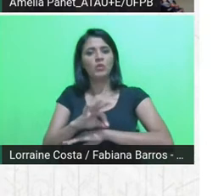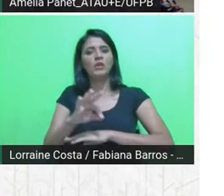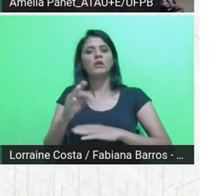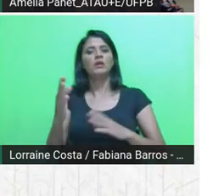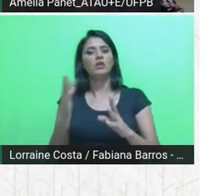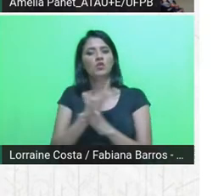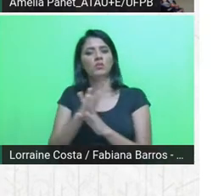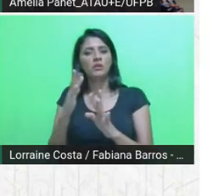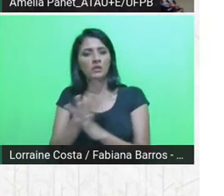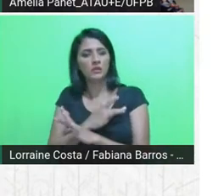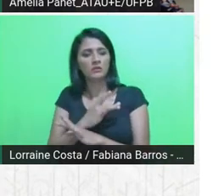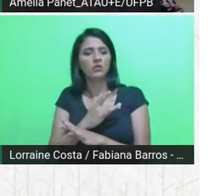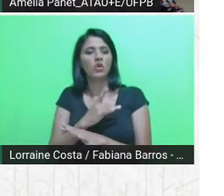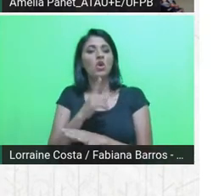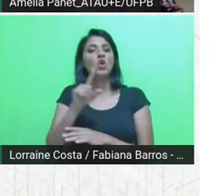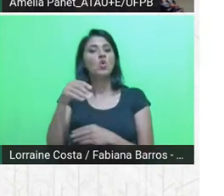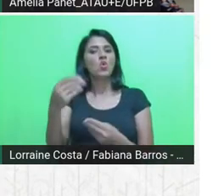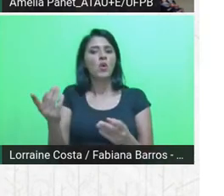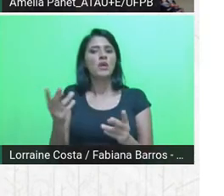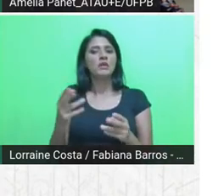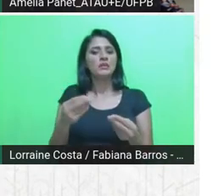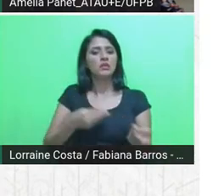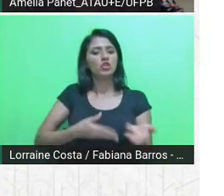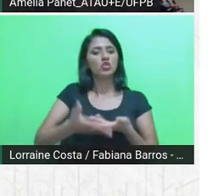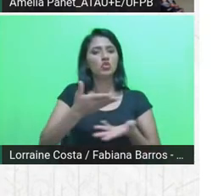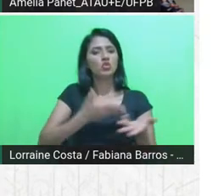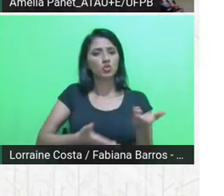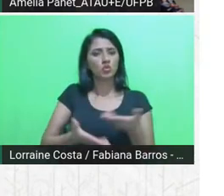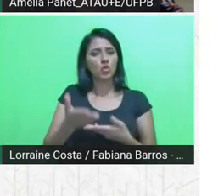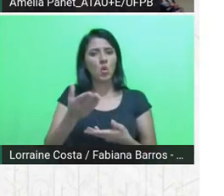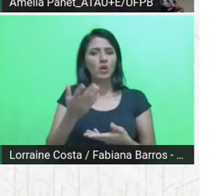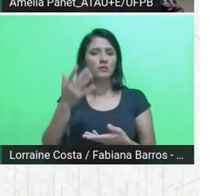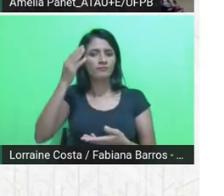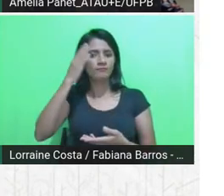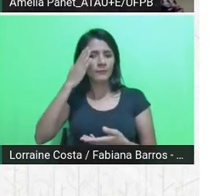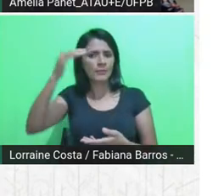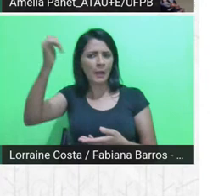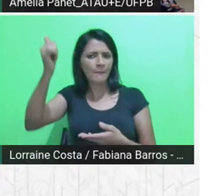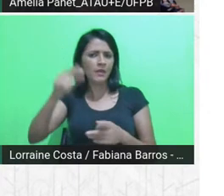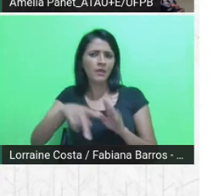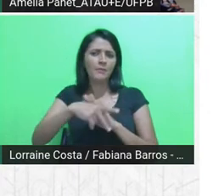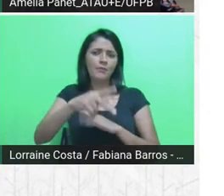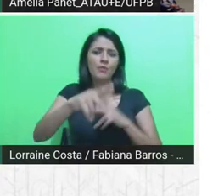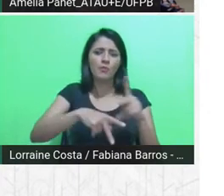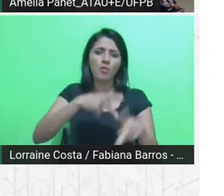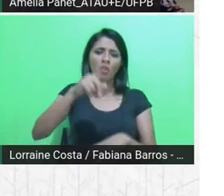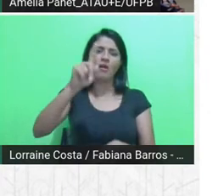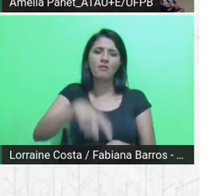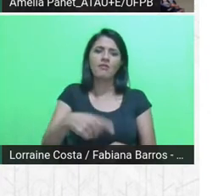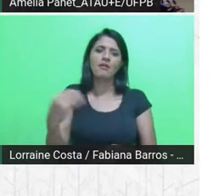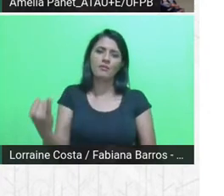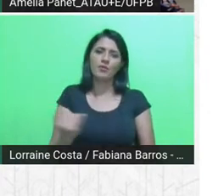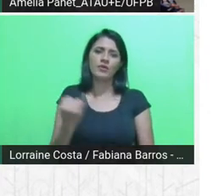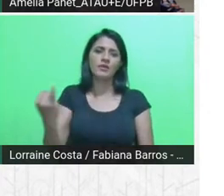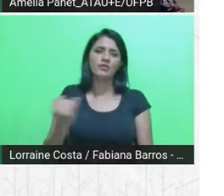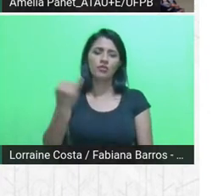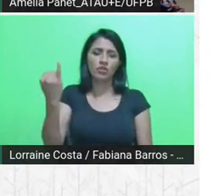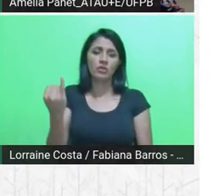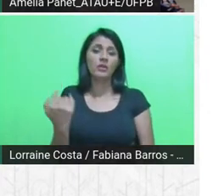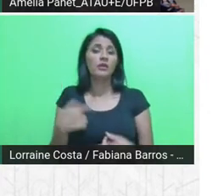essa troca de saberes tão profíticos, saberes populares que são tão importantes e que